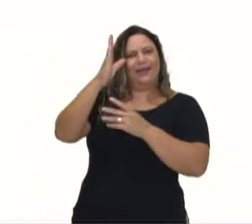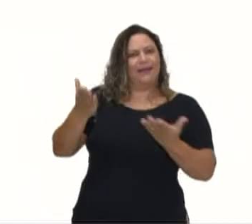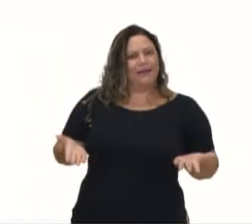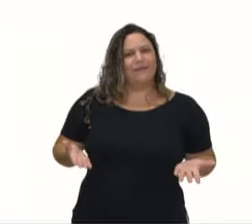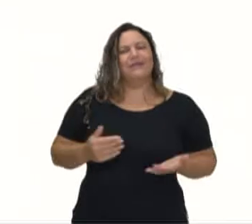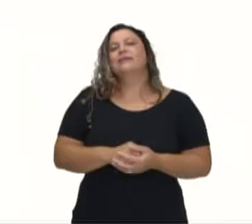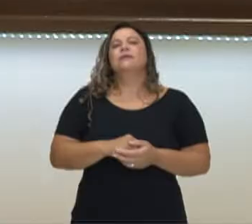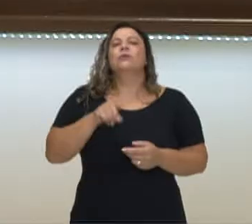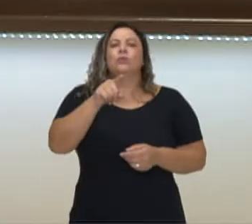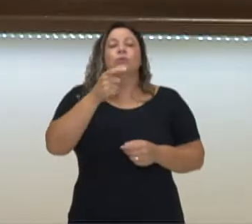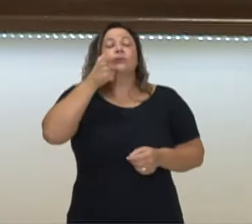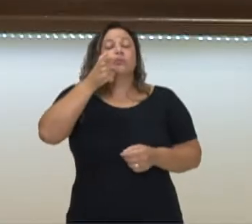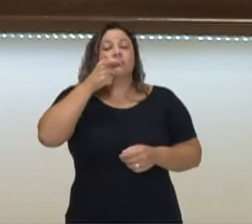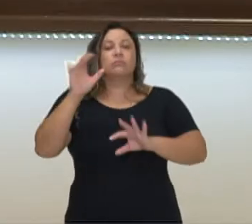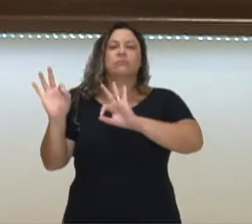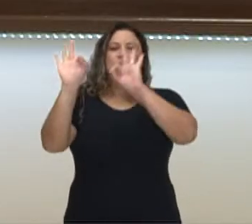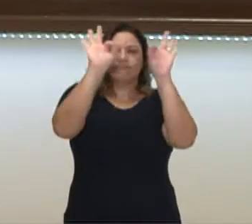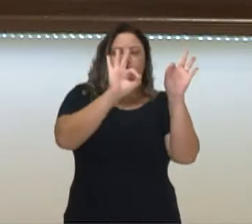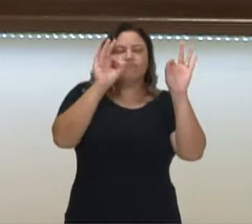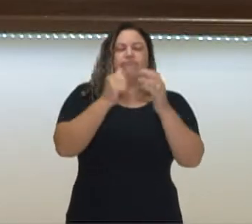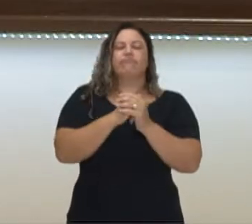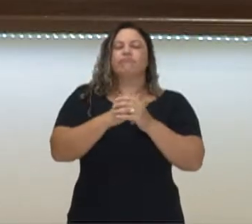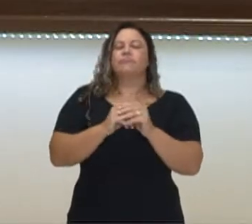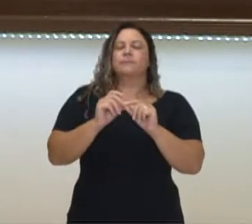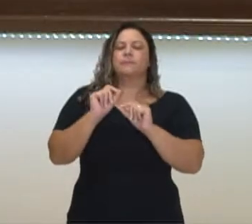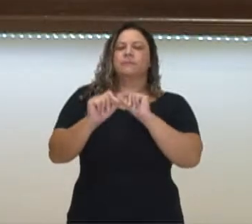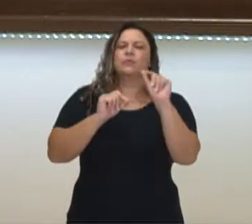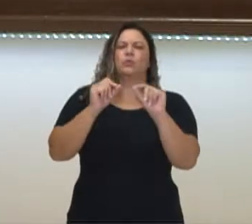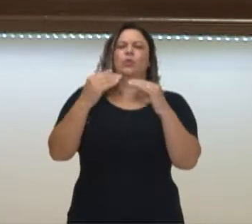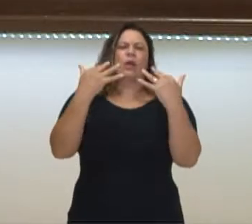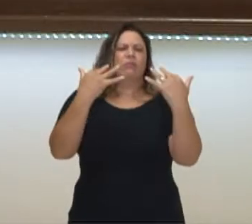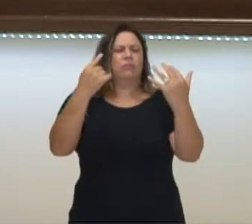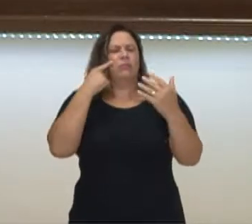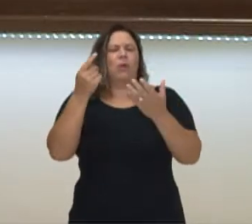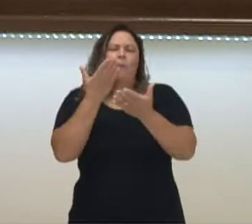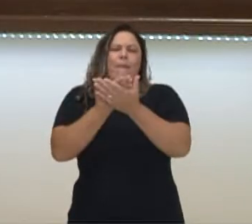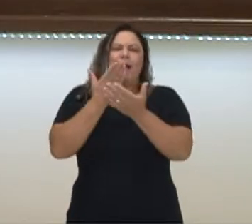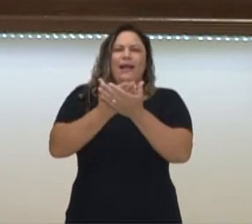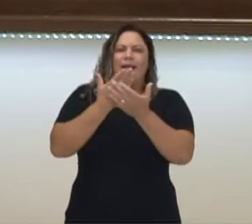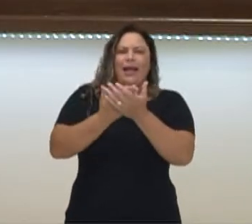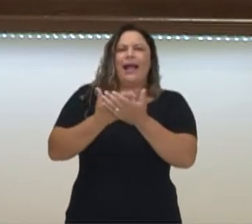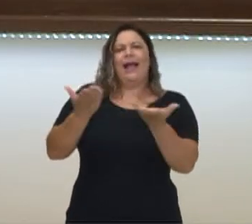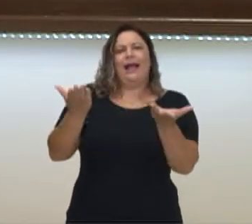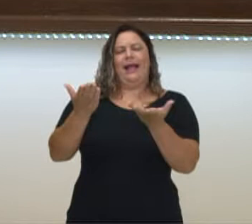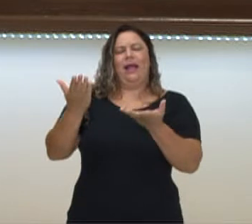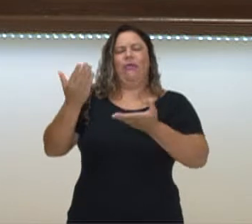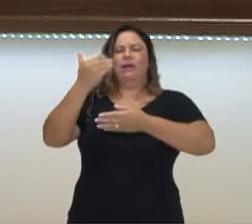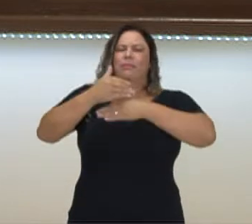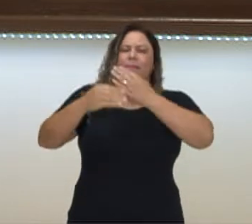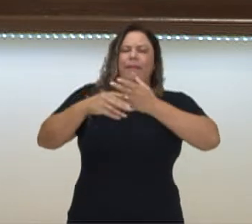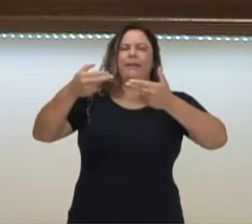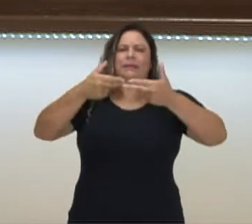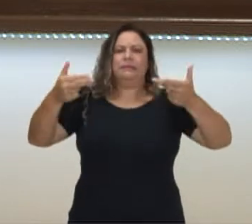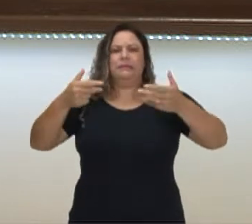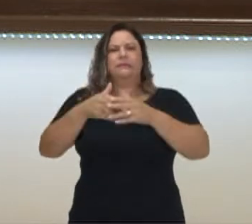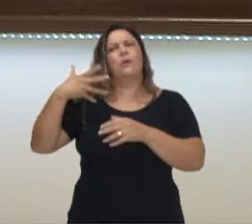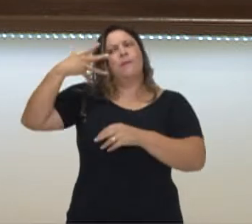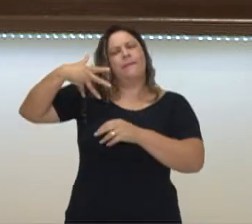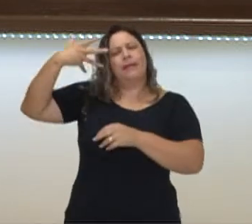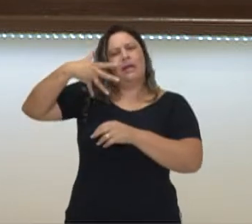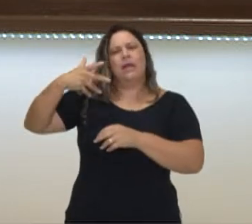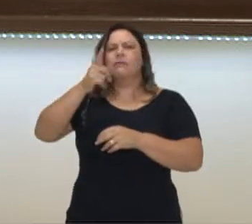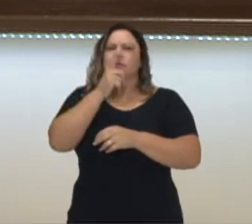Quando você está assistindo uma apresentação, está assistindo uma aula, uma palestra, você consegue